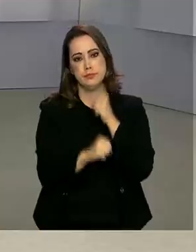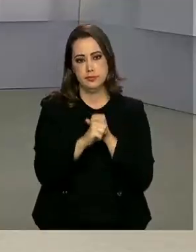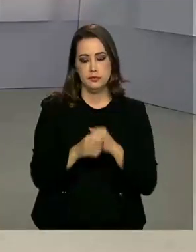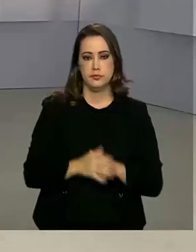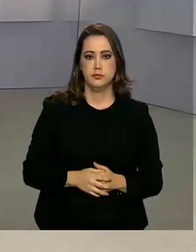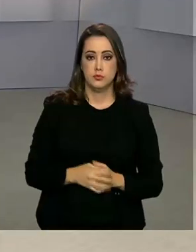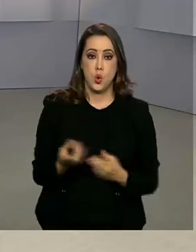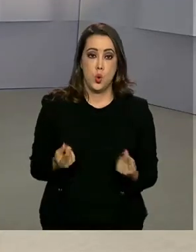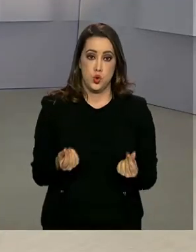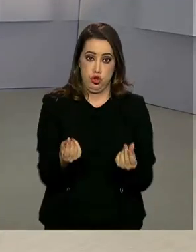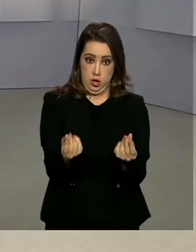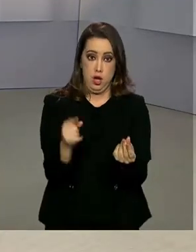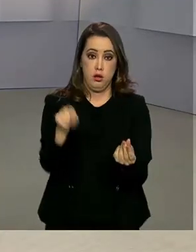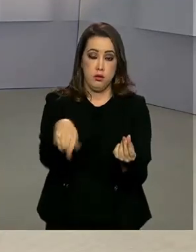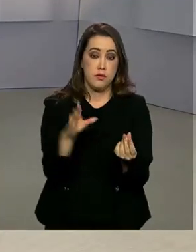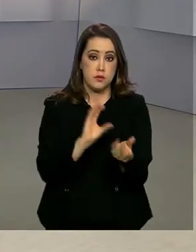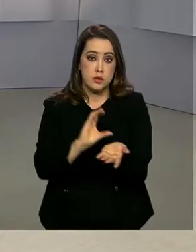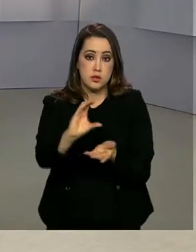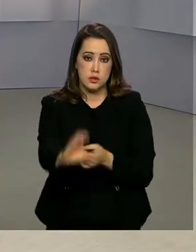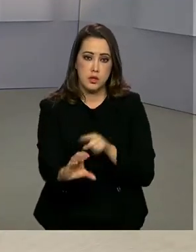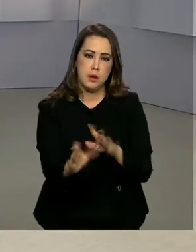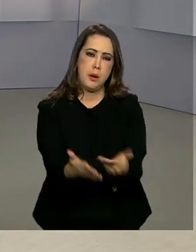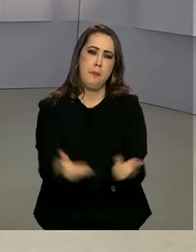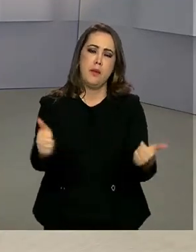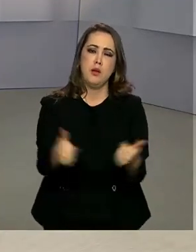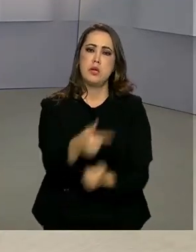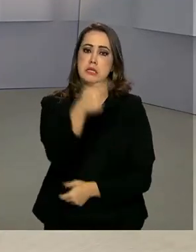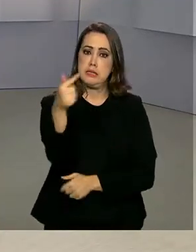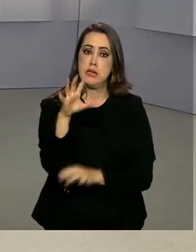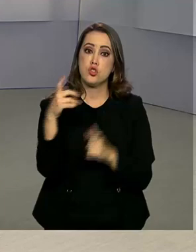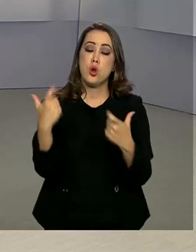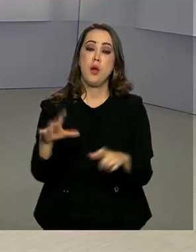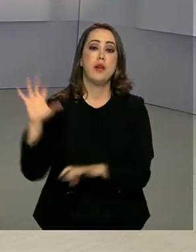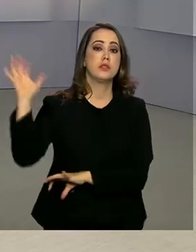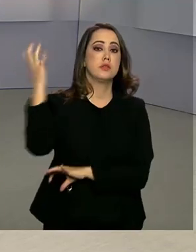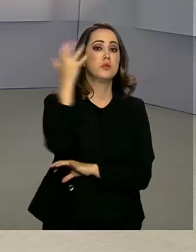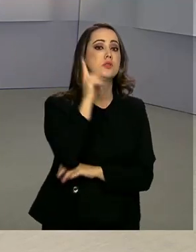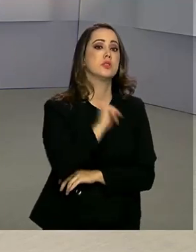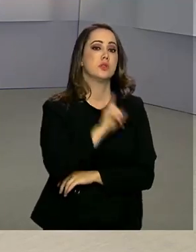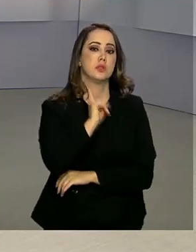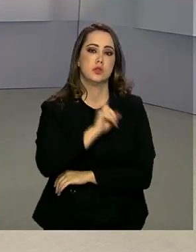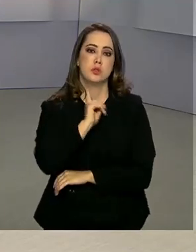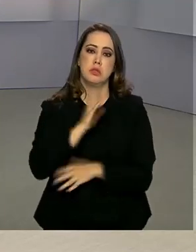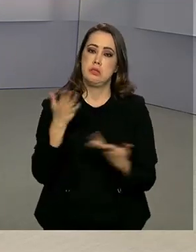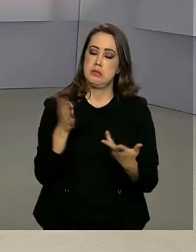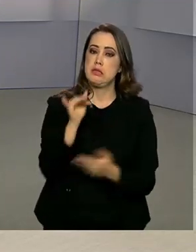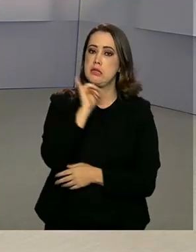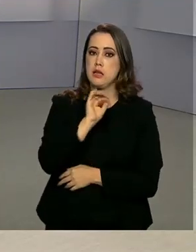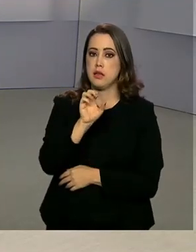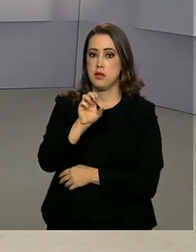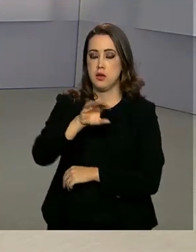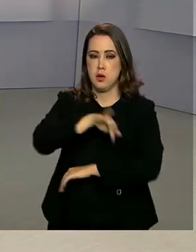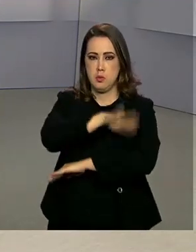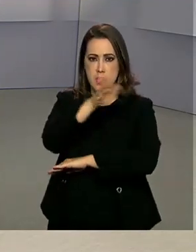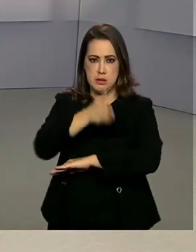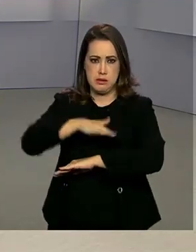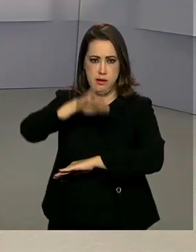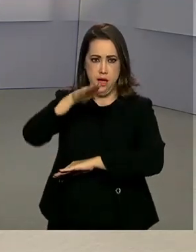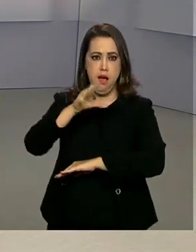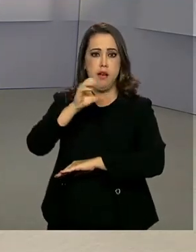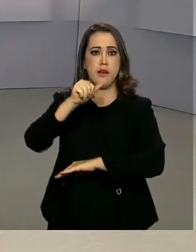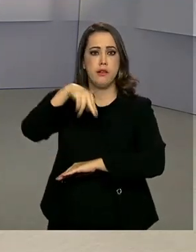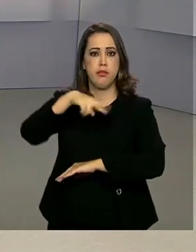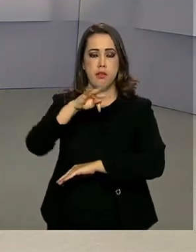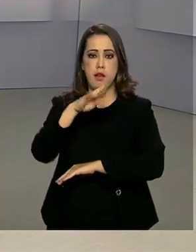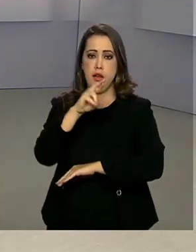Os recursos vão ser investidos na melhoria de sete parques nacionais de Minas, como a Serra da Canastra e em